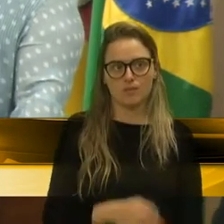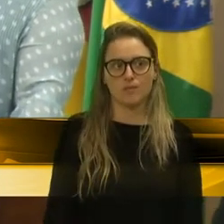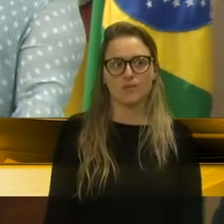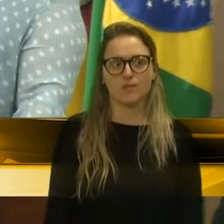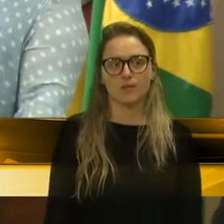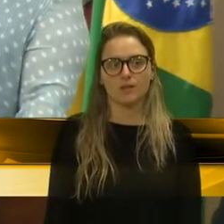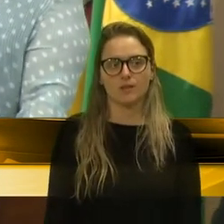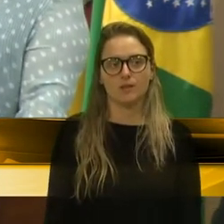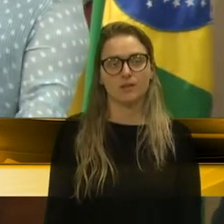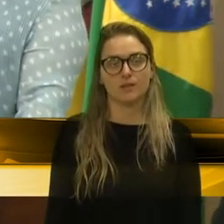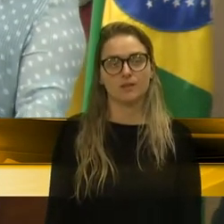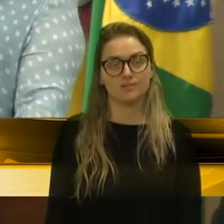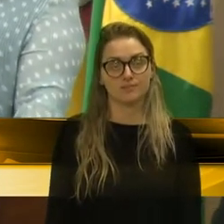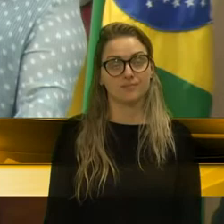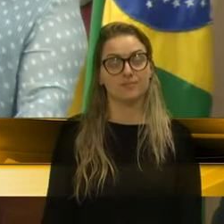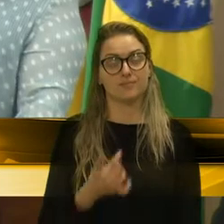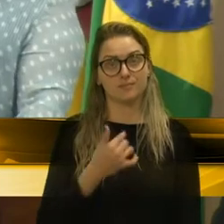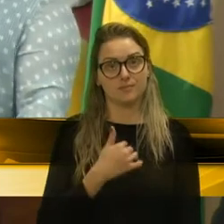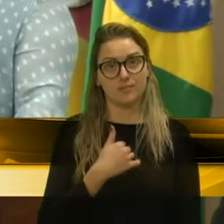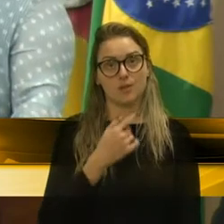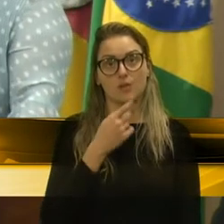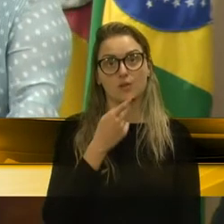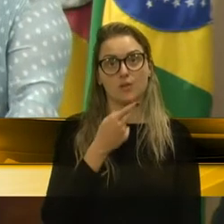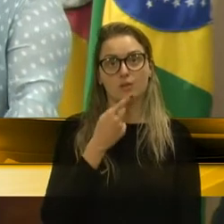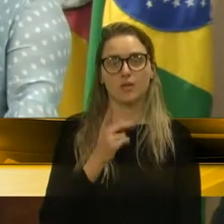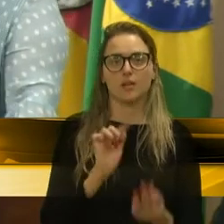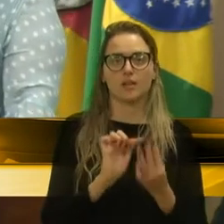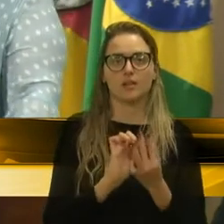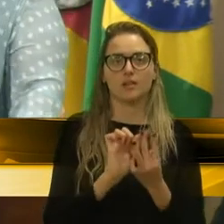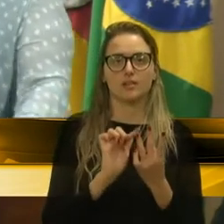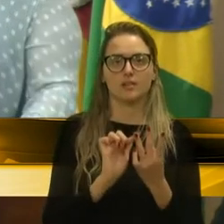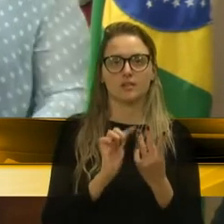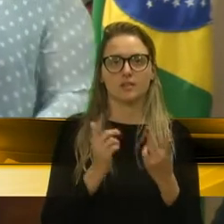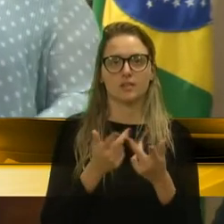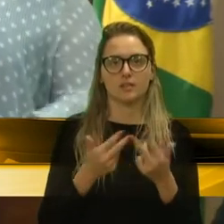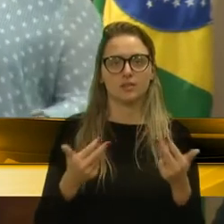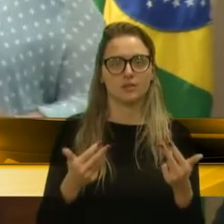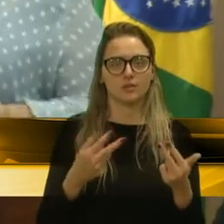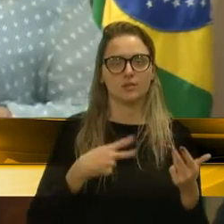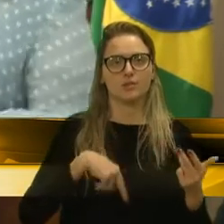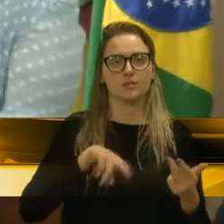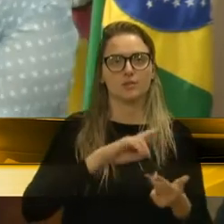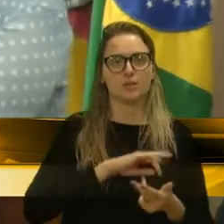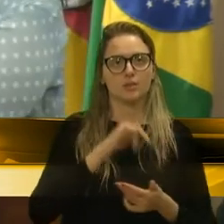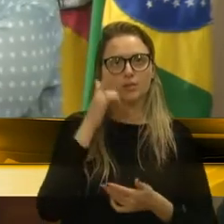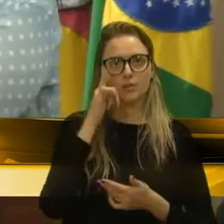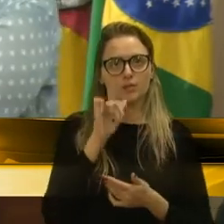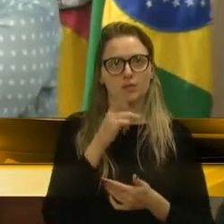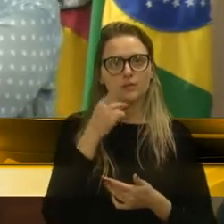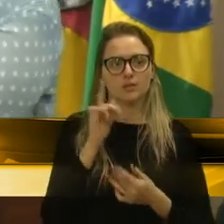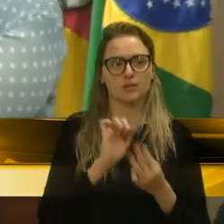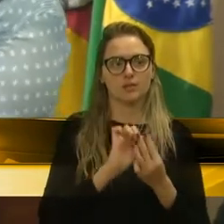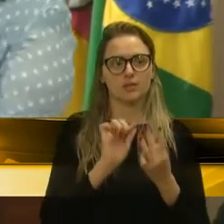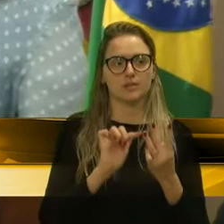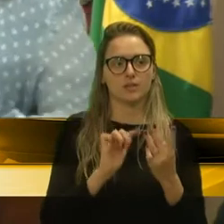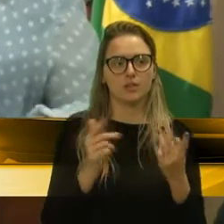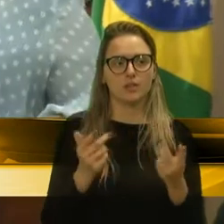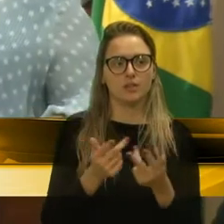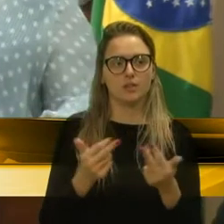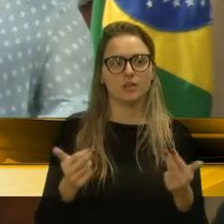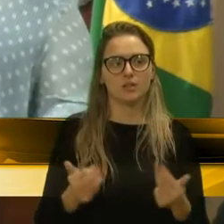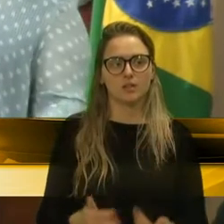Eu trouxe aqui hoje três casos para que nós possamos falar sobre só três casos, de 104.